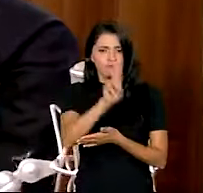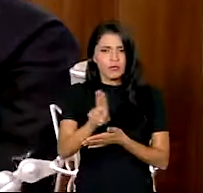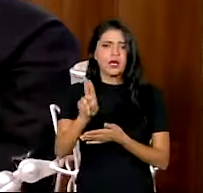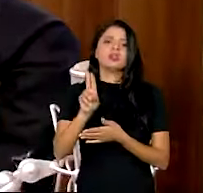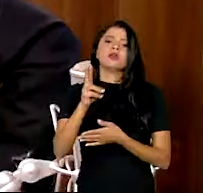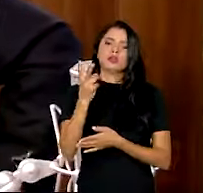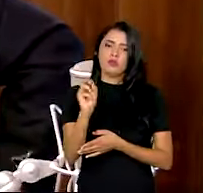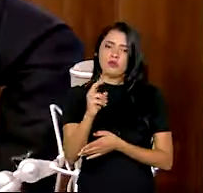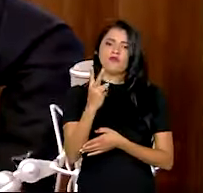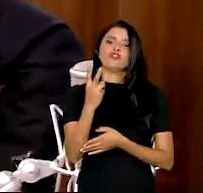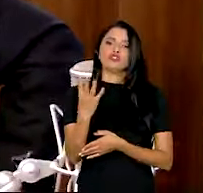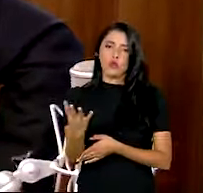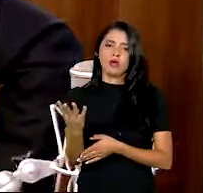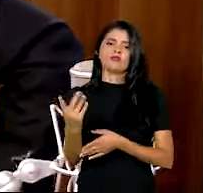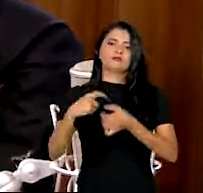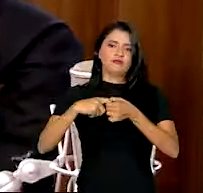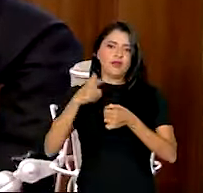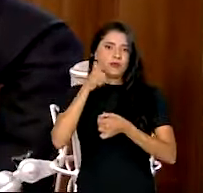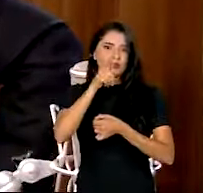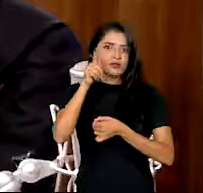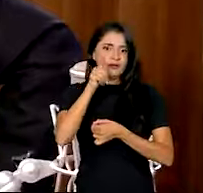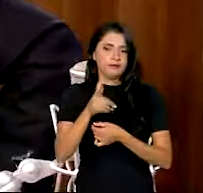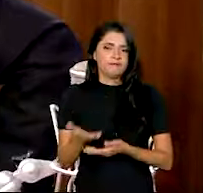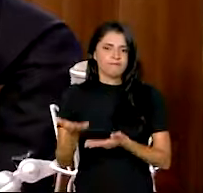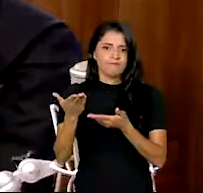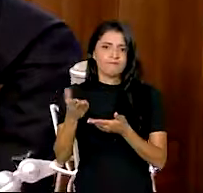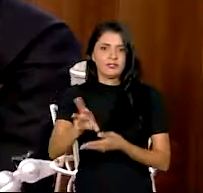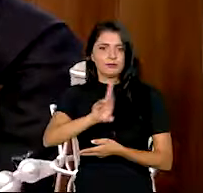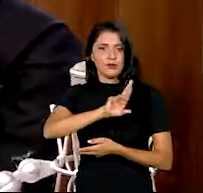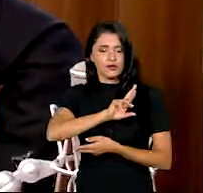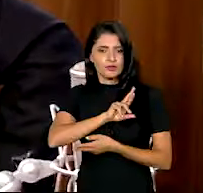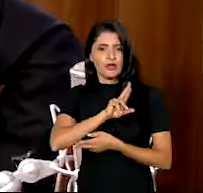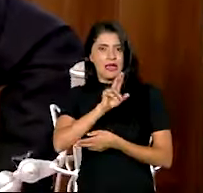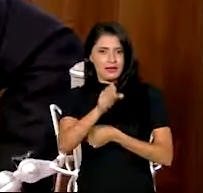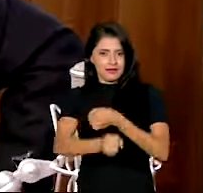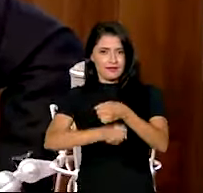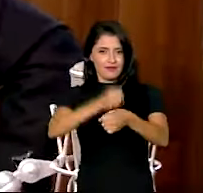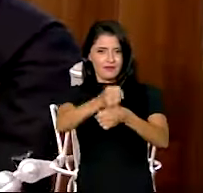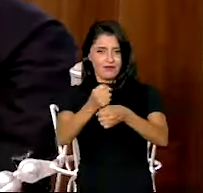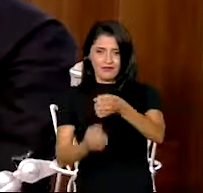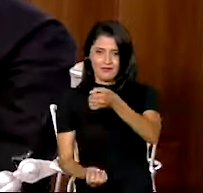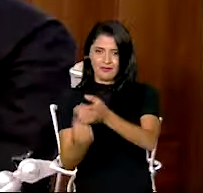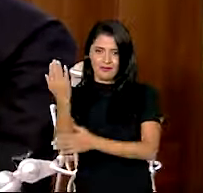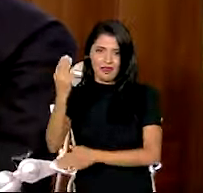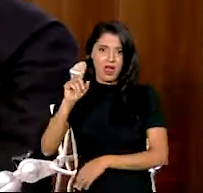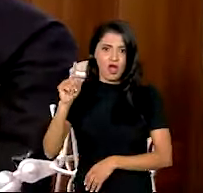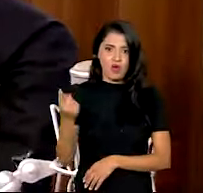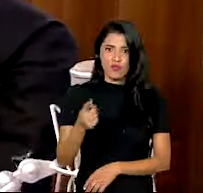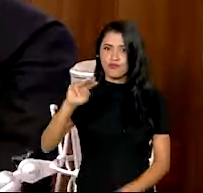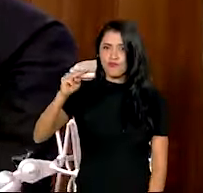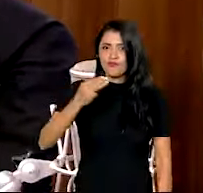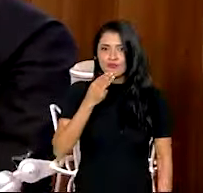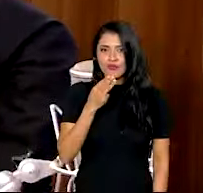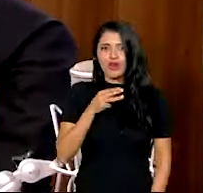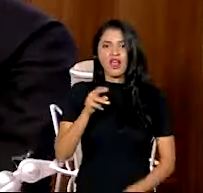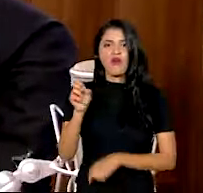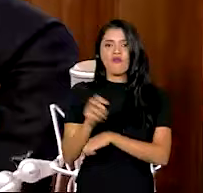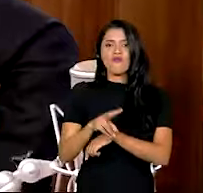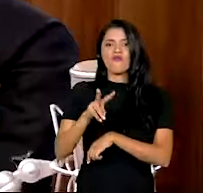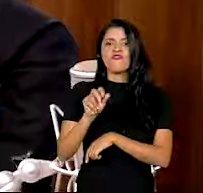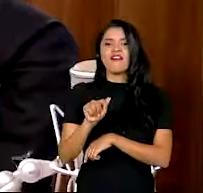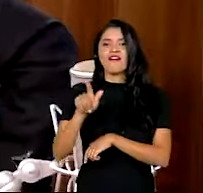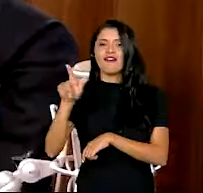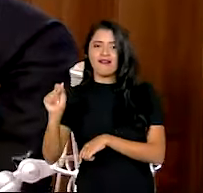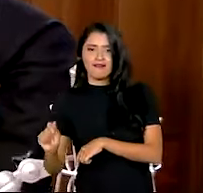2024. Nós vamos criar já no primeiro ano, ano que vem, um milhão de vagas de escola